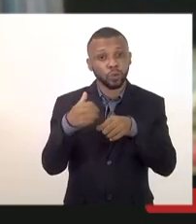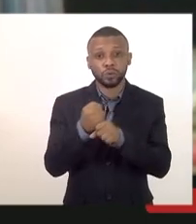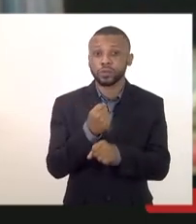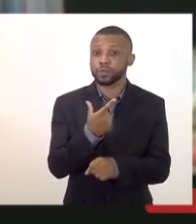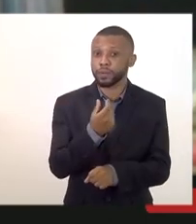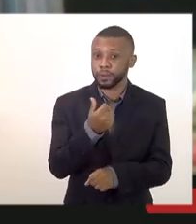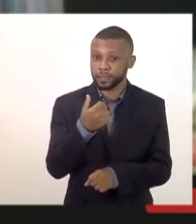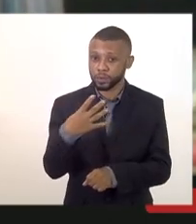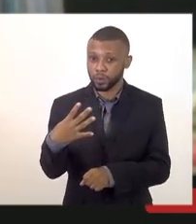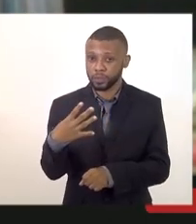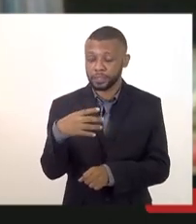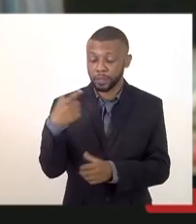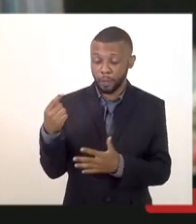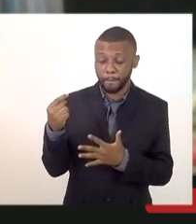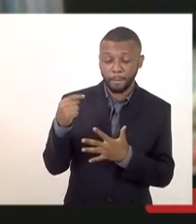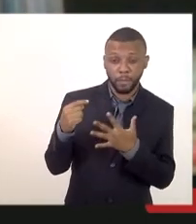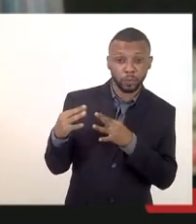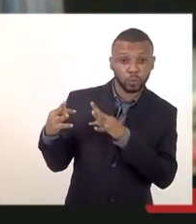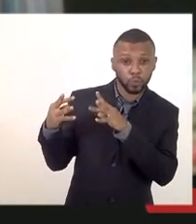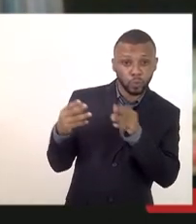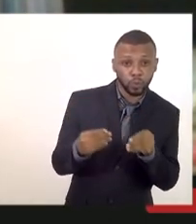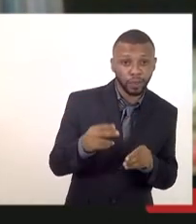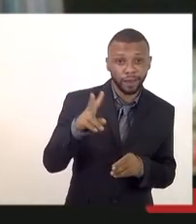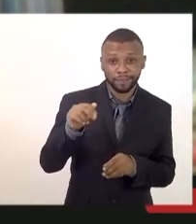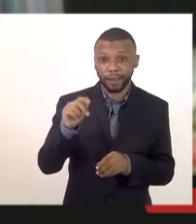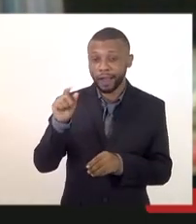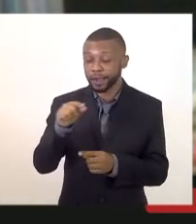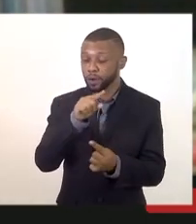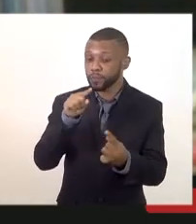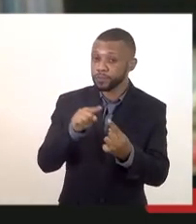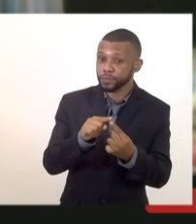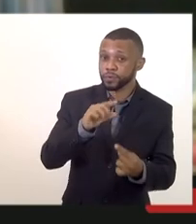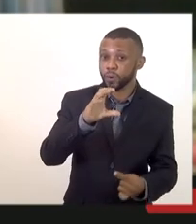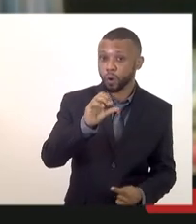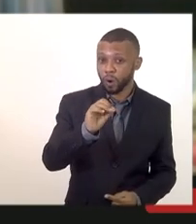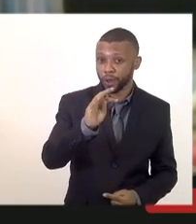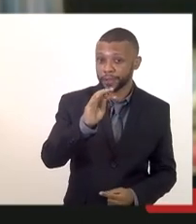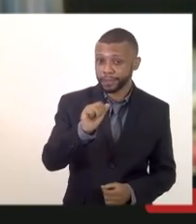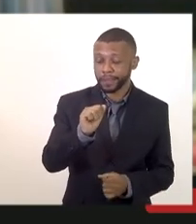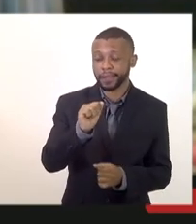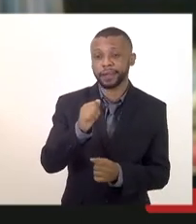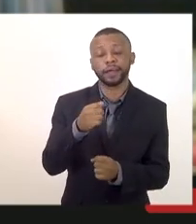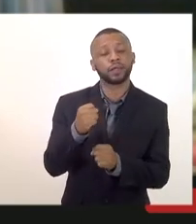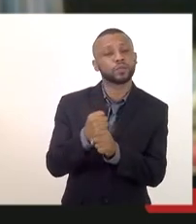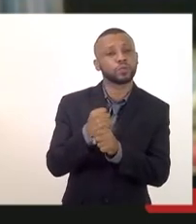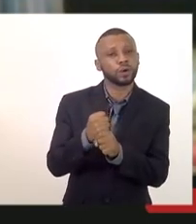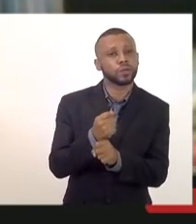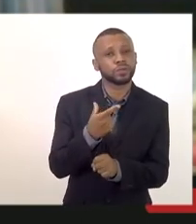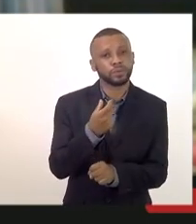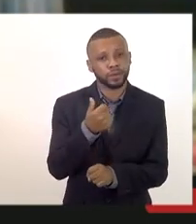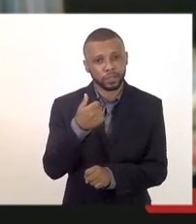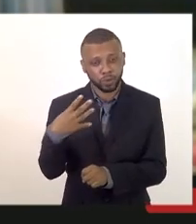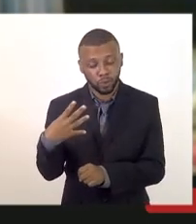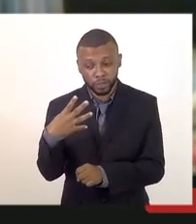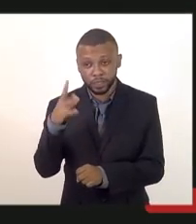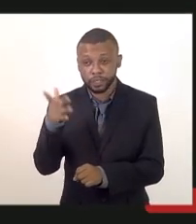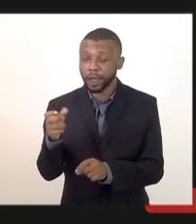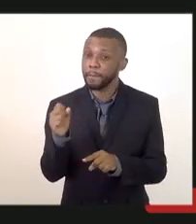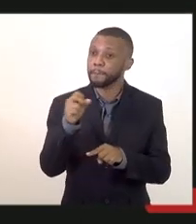todos os cotistas todas as vagas de cotistas do ano de 2014 foram ocupadas